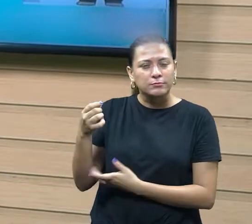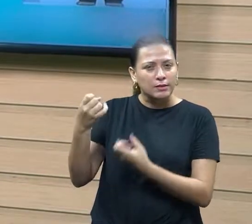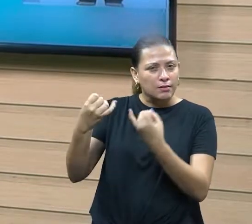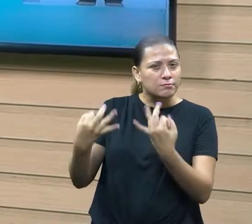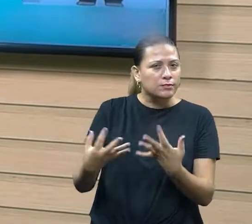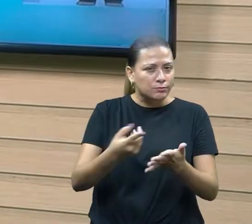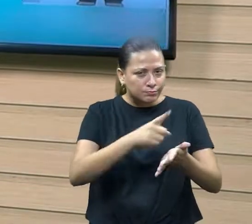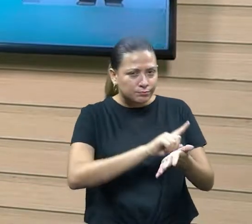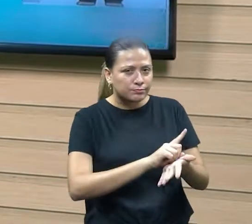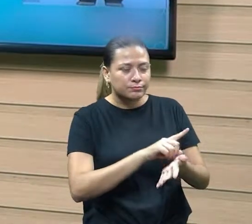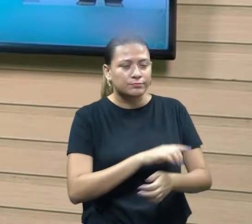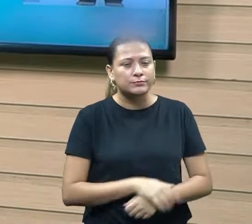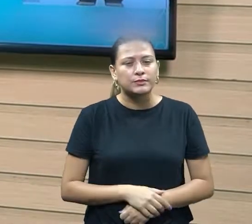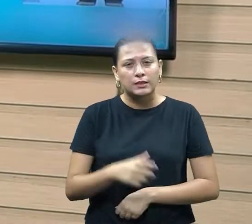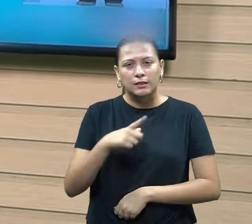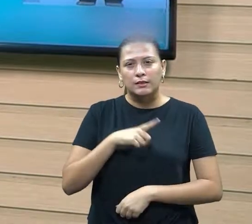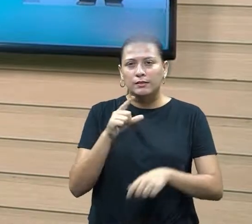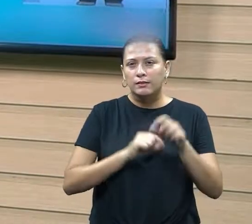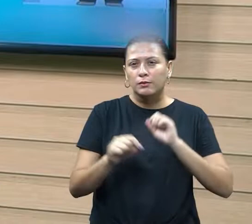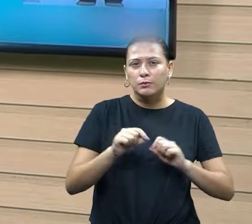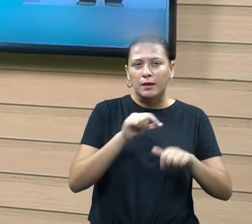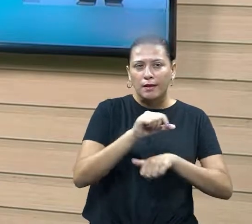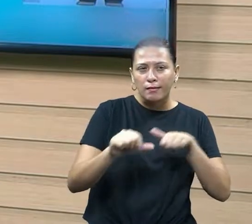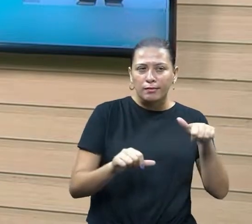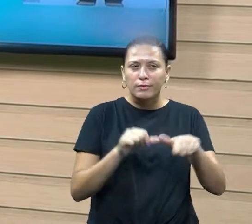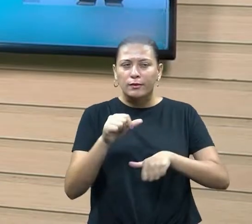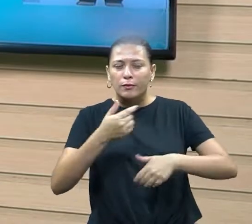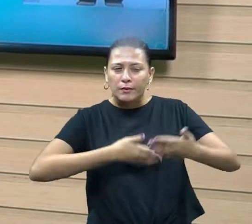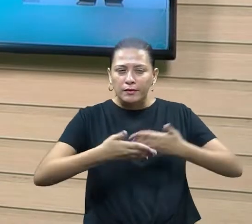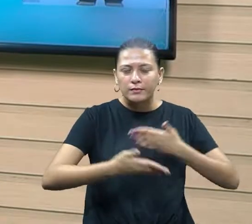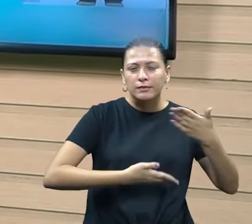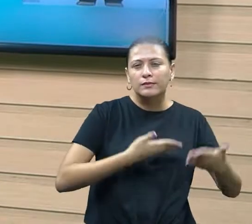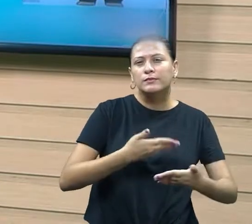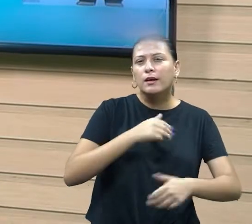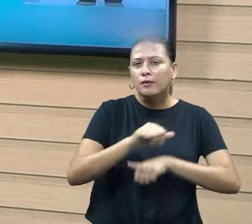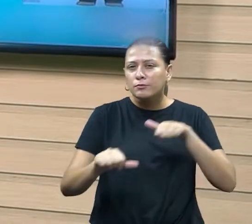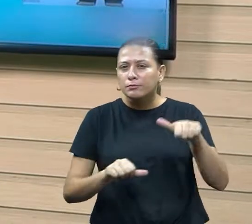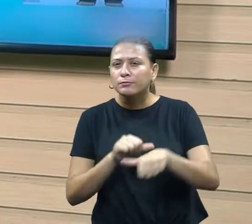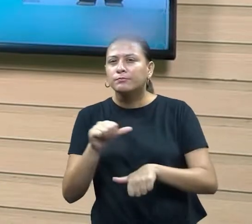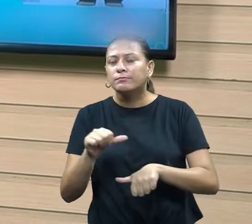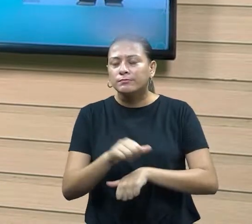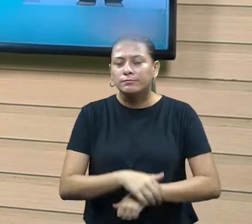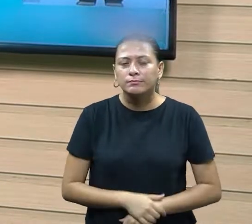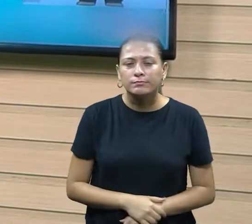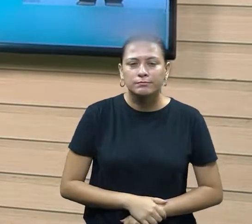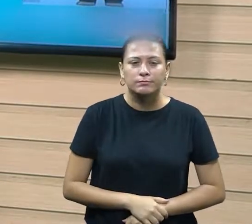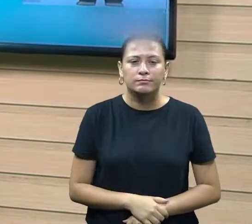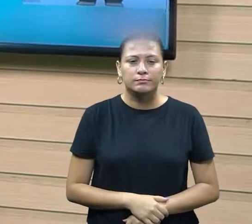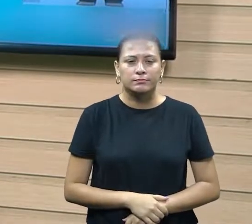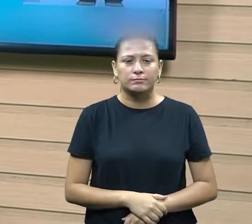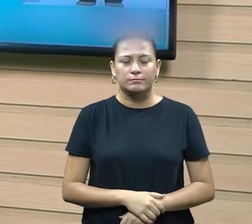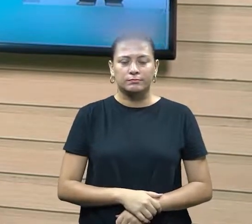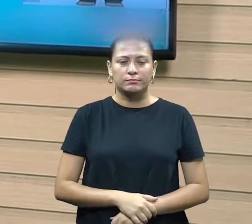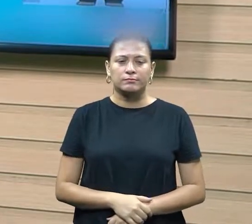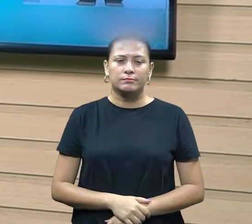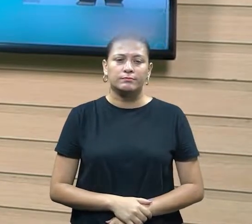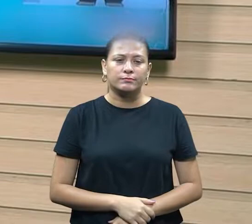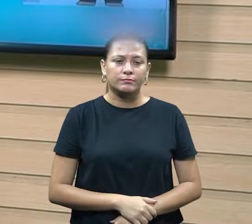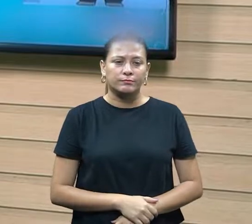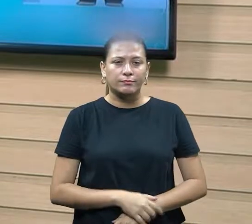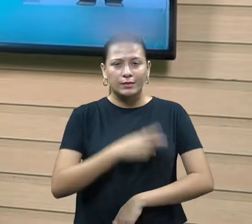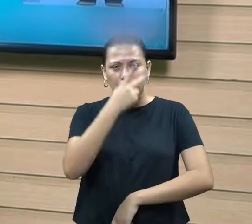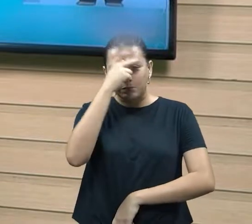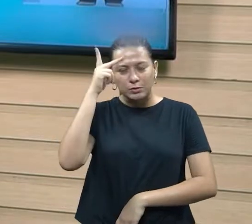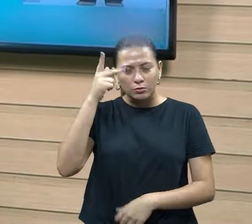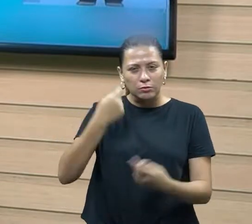Lembra que tem a questão da barganha, da lógica, da flexibilidade. Veja só o que vai fazer presente. Então, o negociador, ele